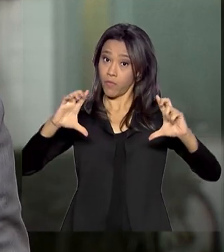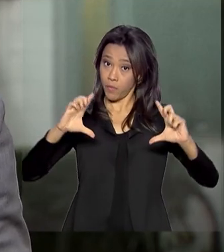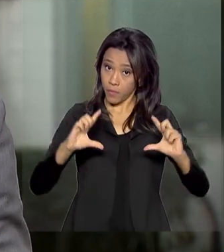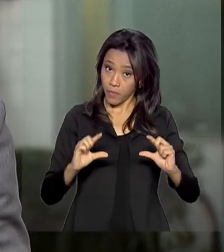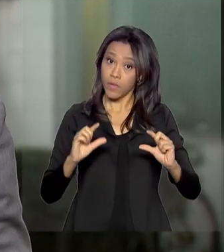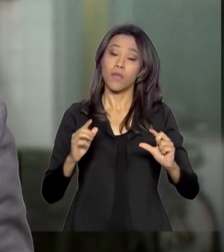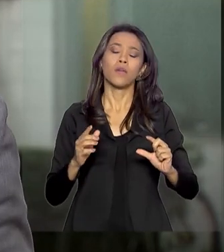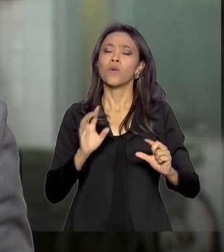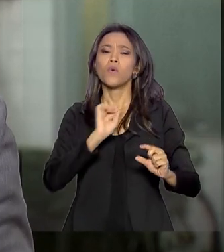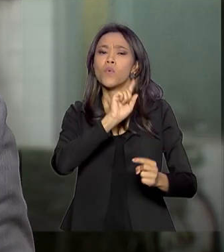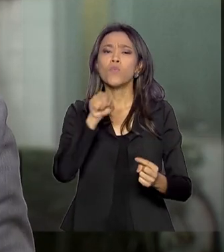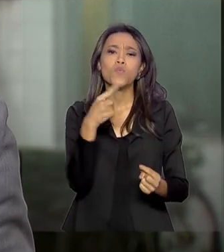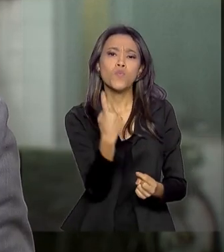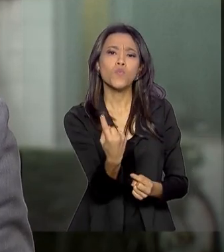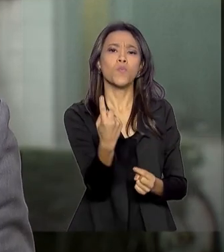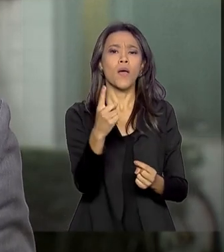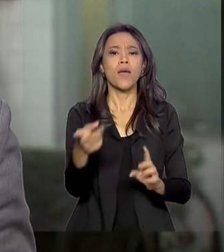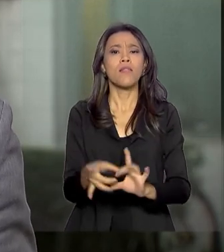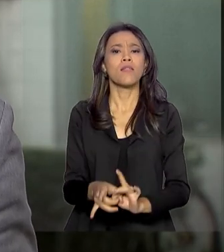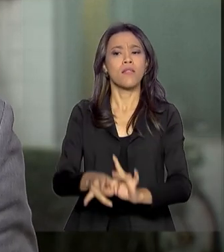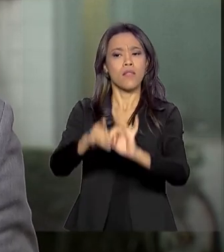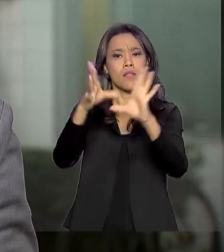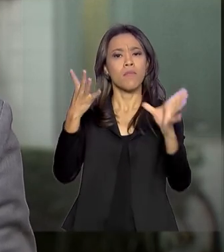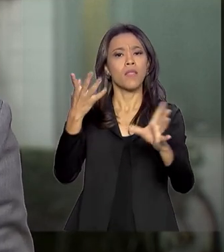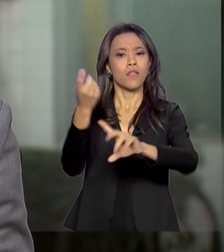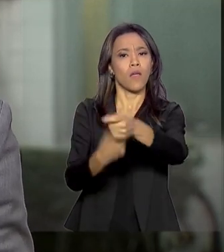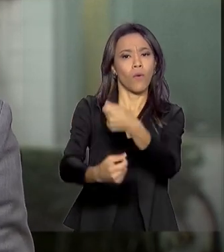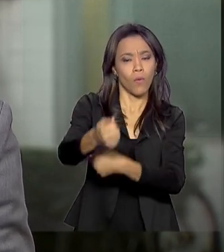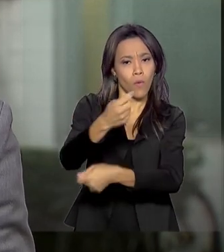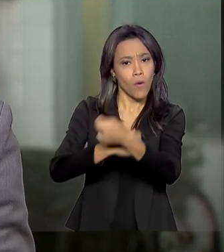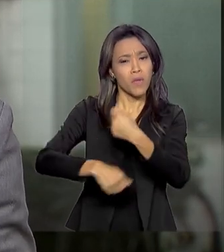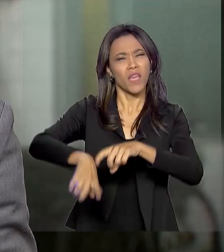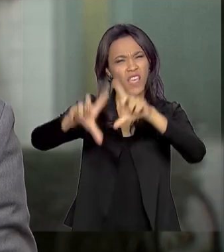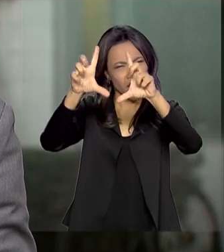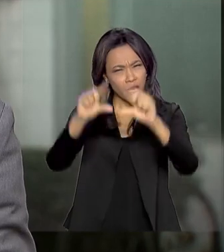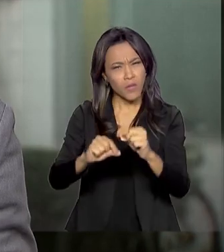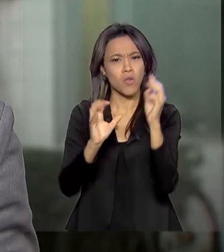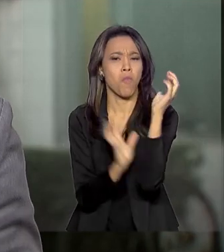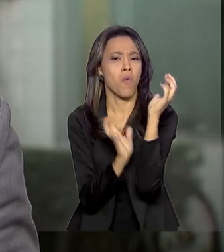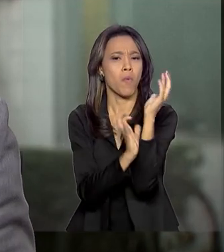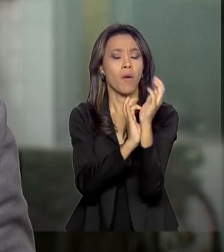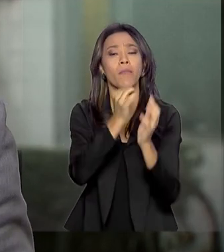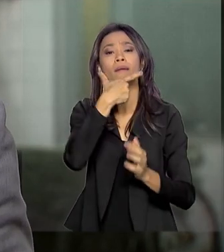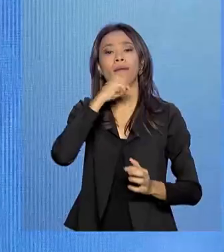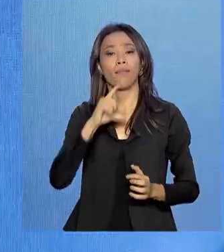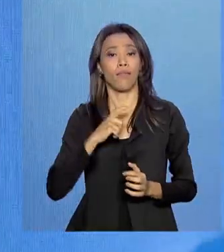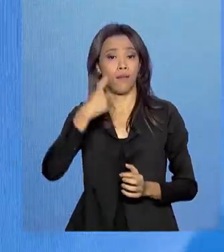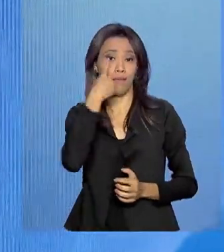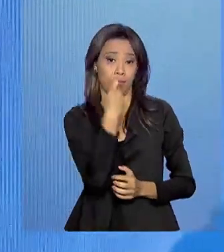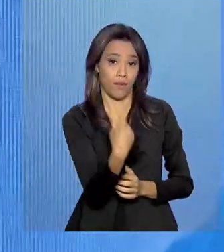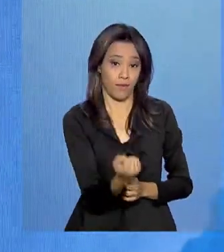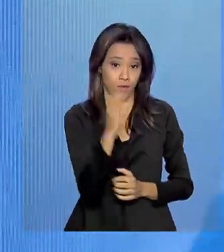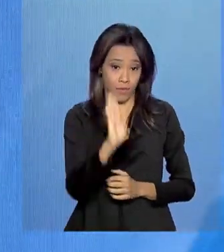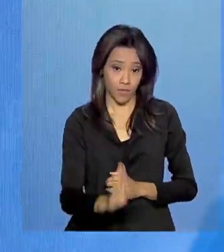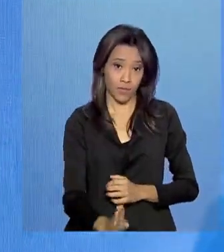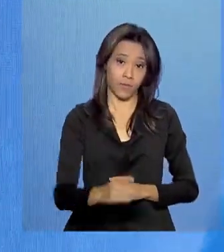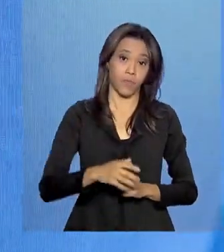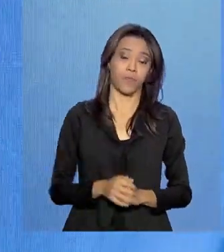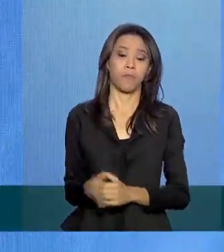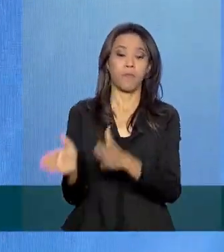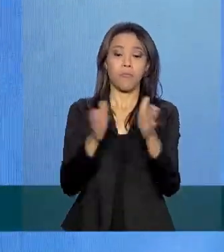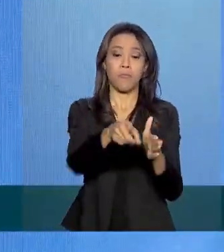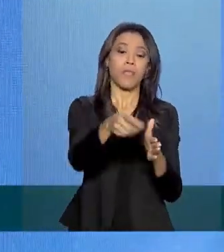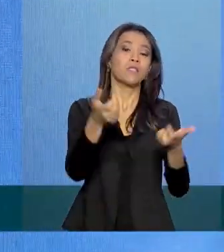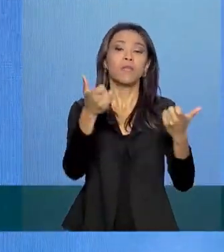gatilhos foi a lei da liberdade econômica, que reduziu a burocracia para quem quer investir no Brasil. Você levava seis, sete meses